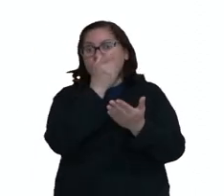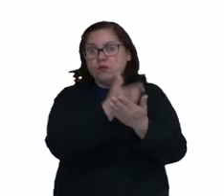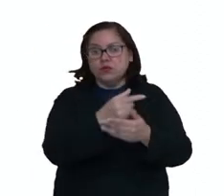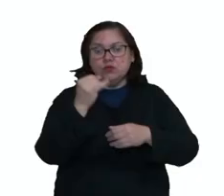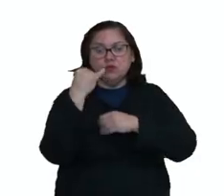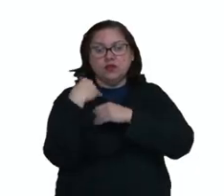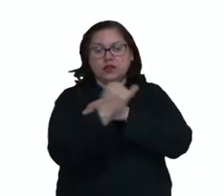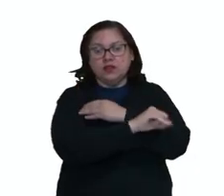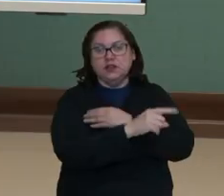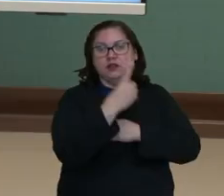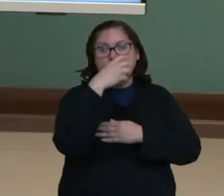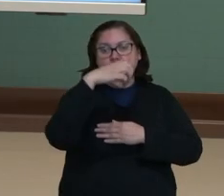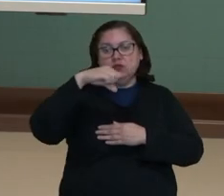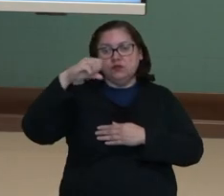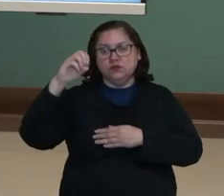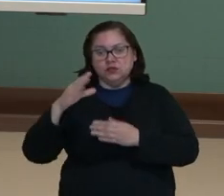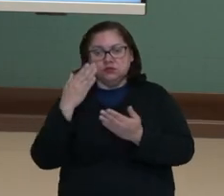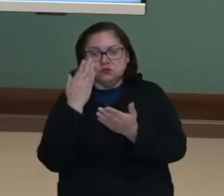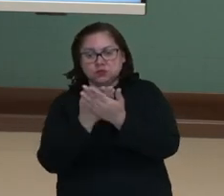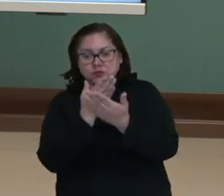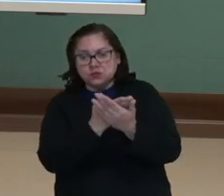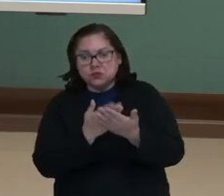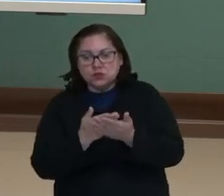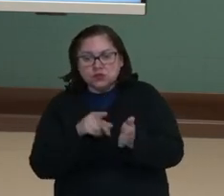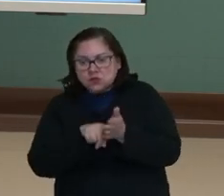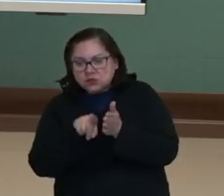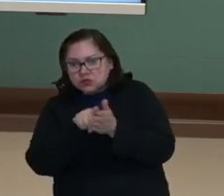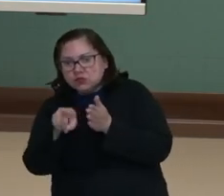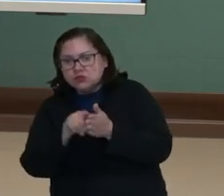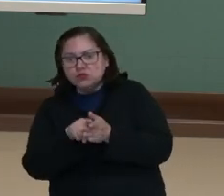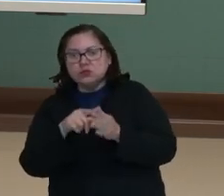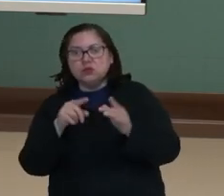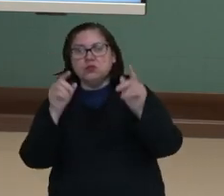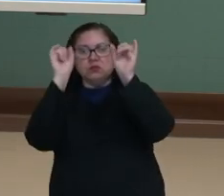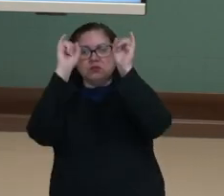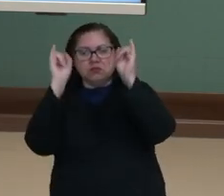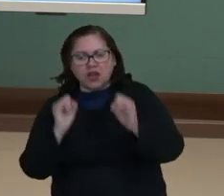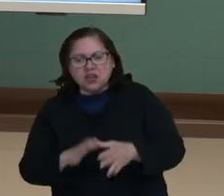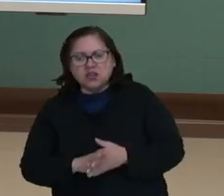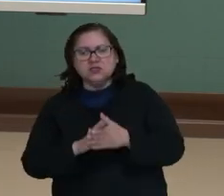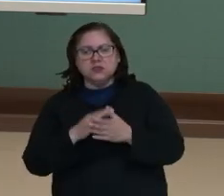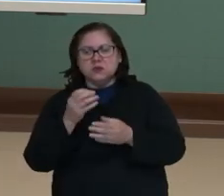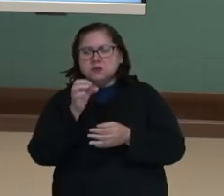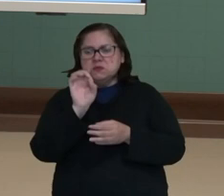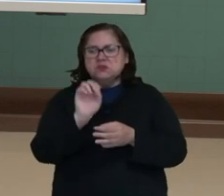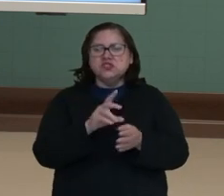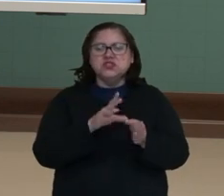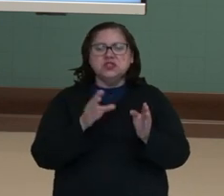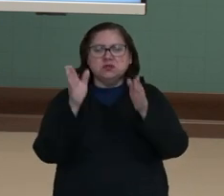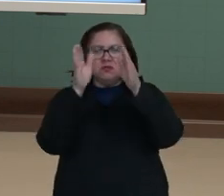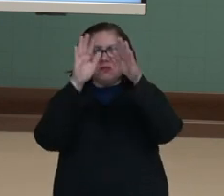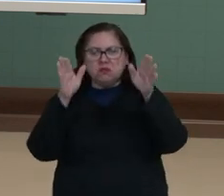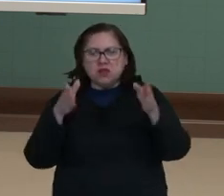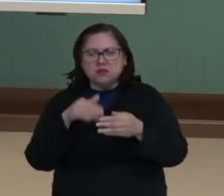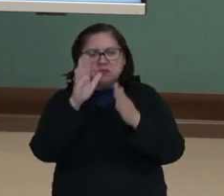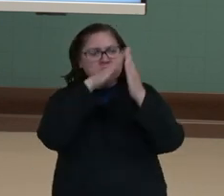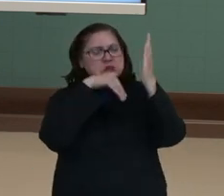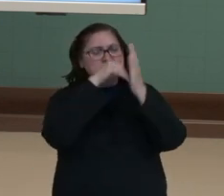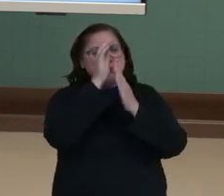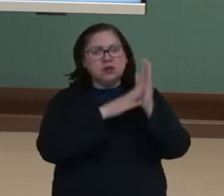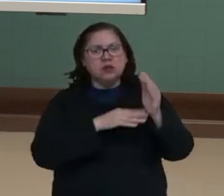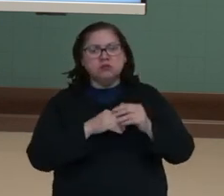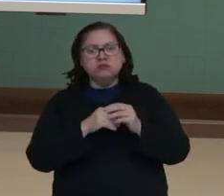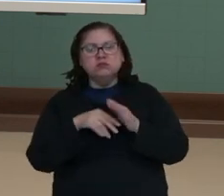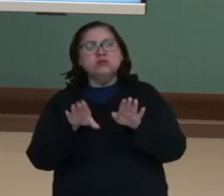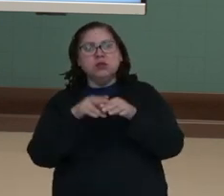1900, fez um monte de estudos lá, encontrou estátuas, moedas, vasos, pinturas nas paredes com um